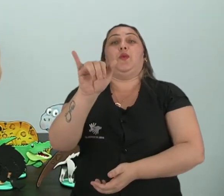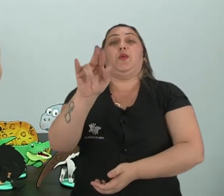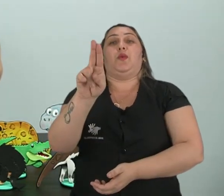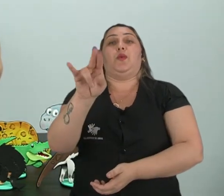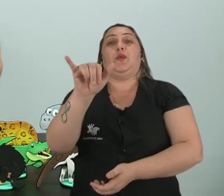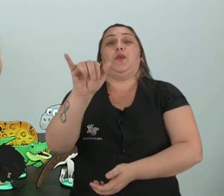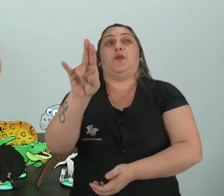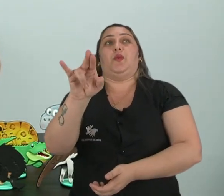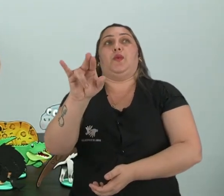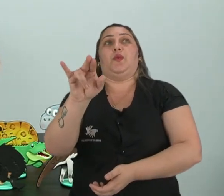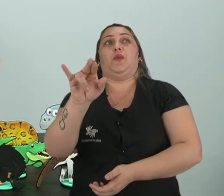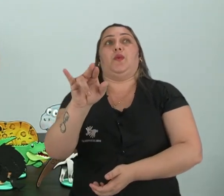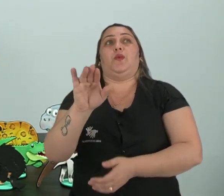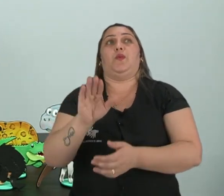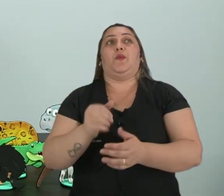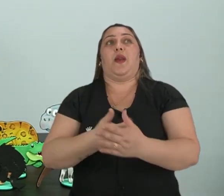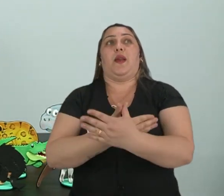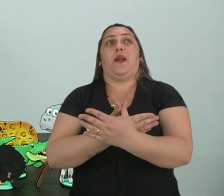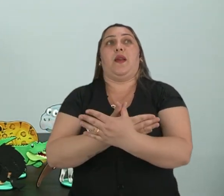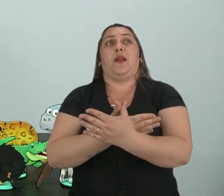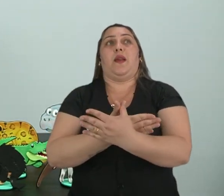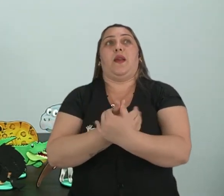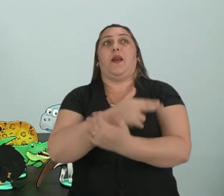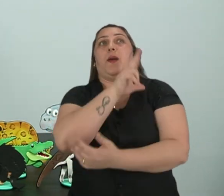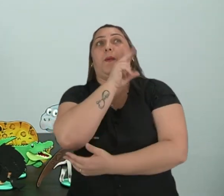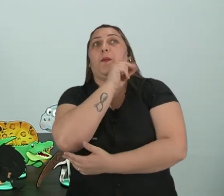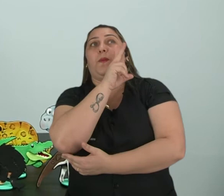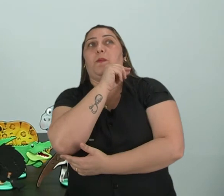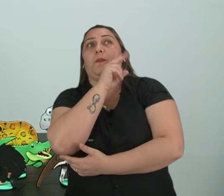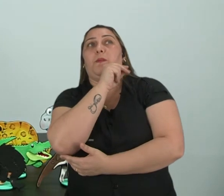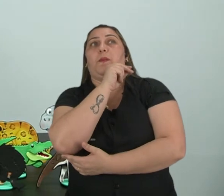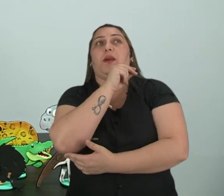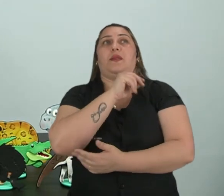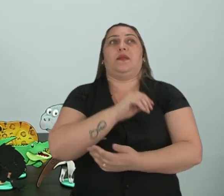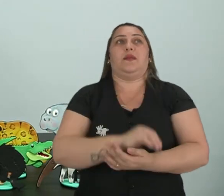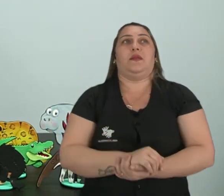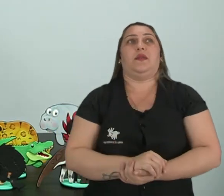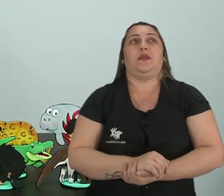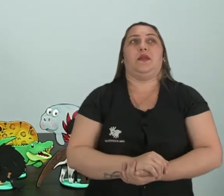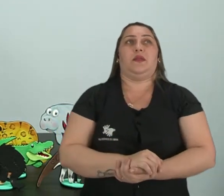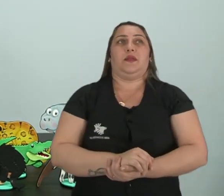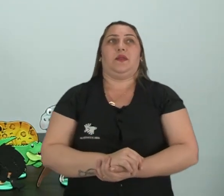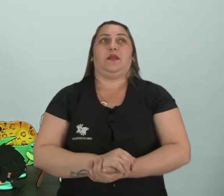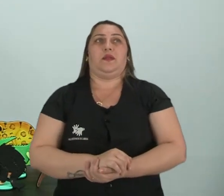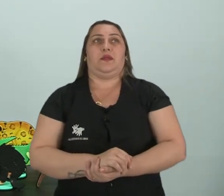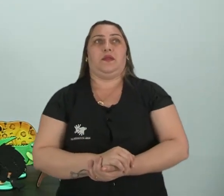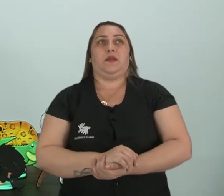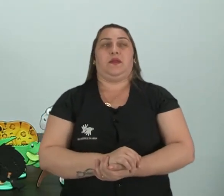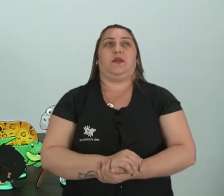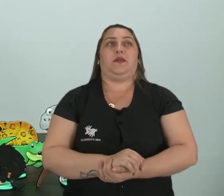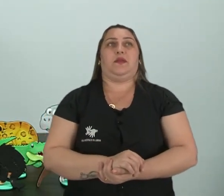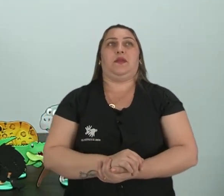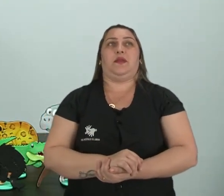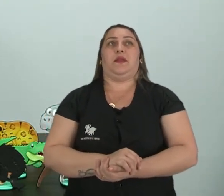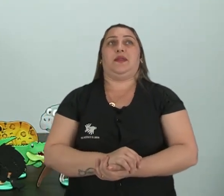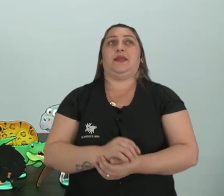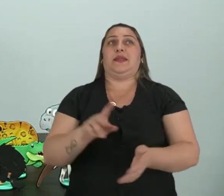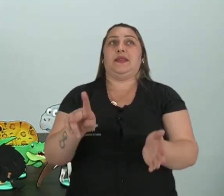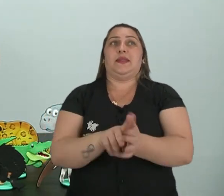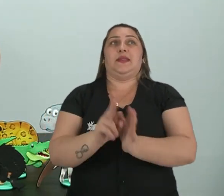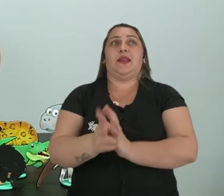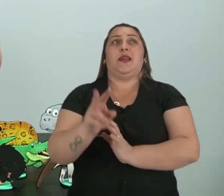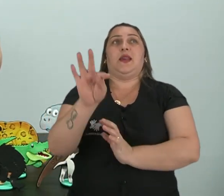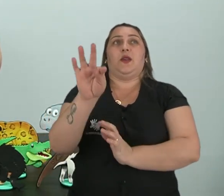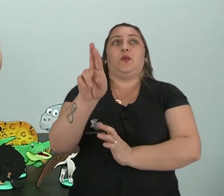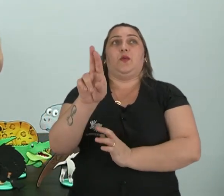Tuiuiu, né? Só que... É, olha aí, O Tuiuiu, chama de Jaburu, Jabiru. Tem alguns lugares que chamam de outro nome, mas a gente chama sempre de